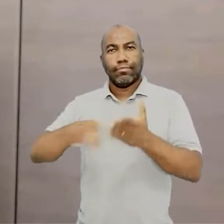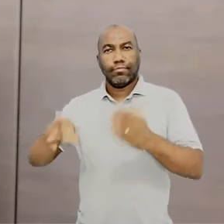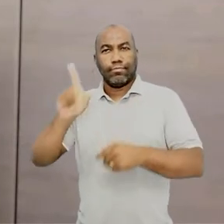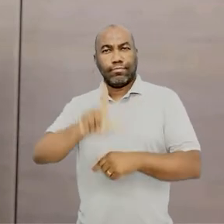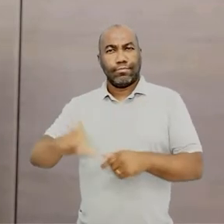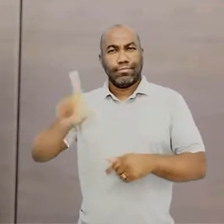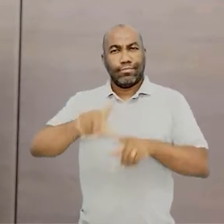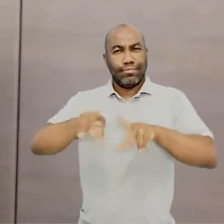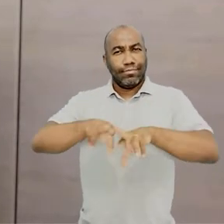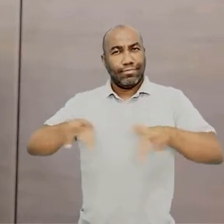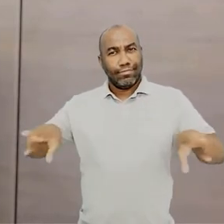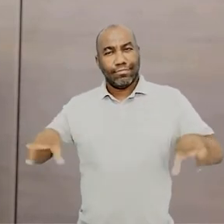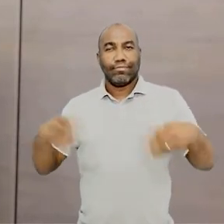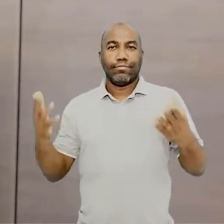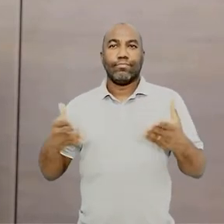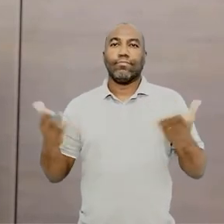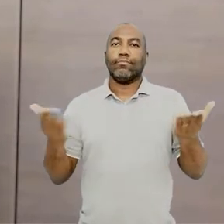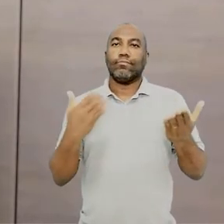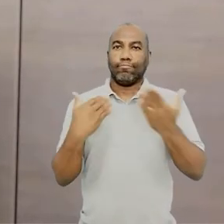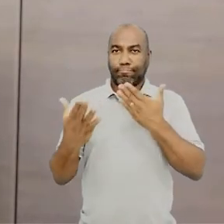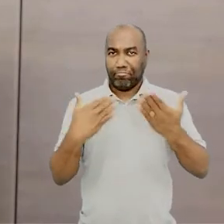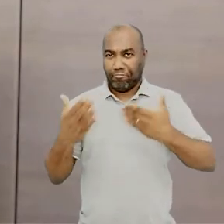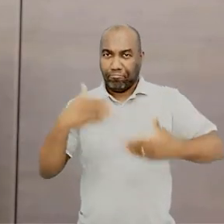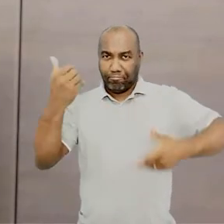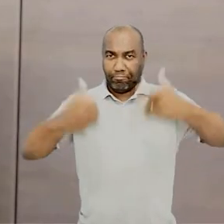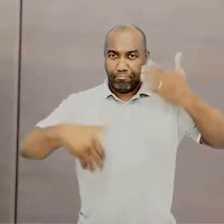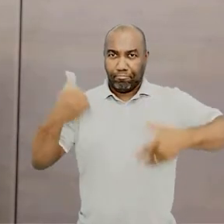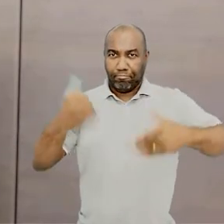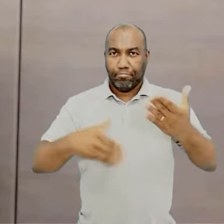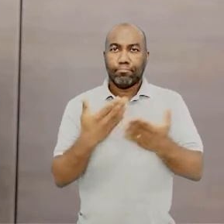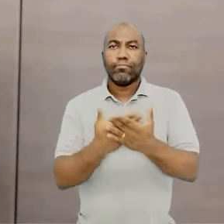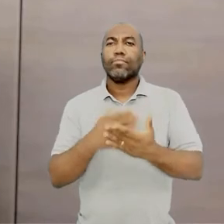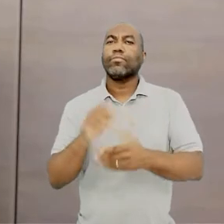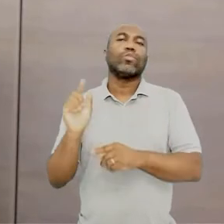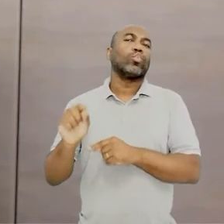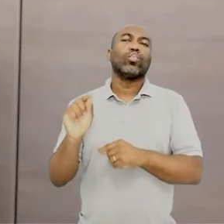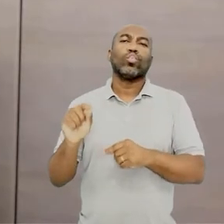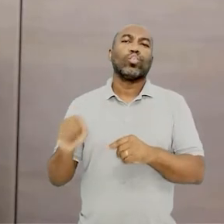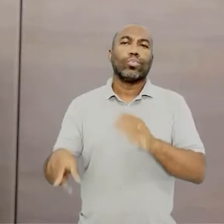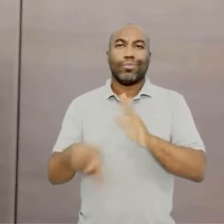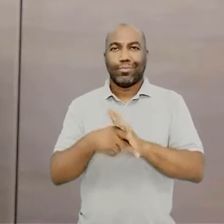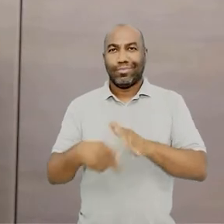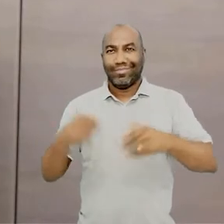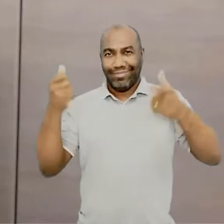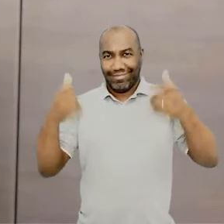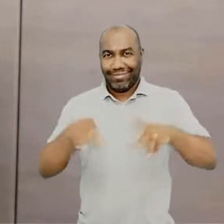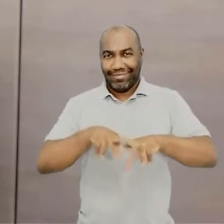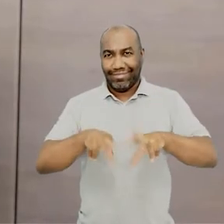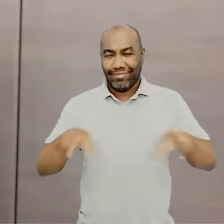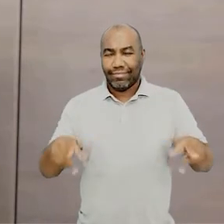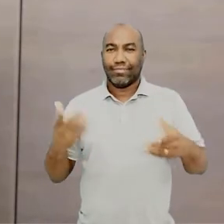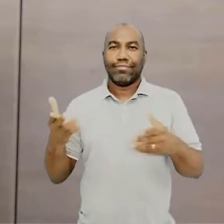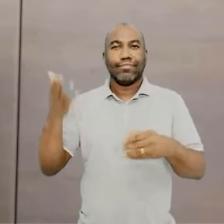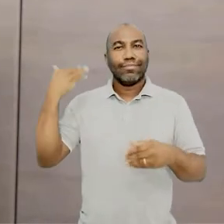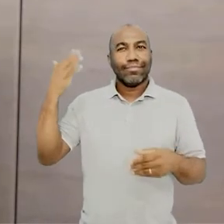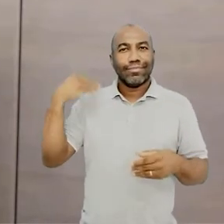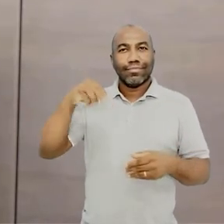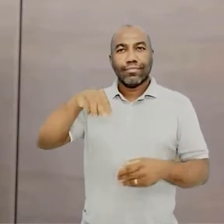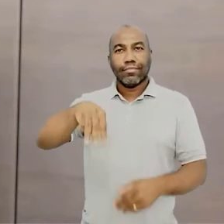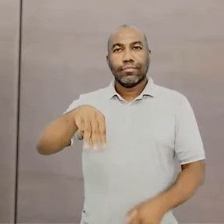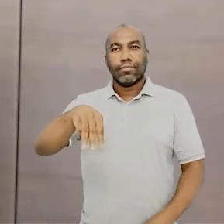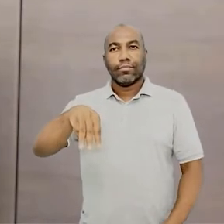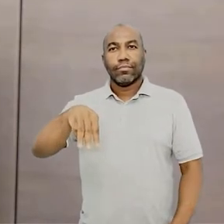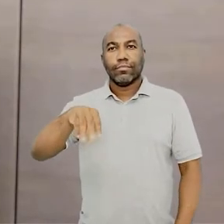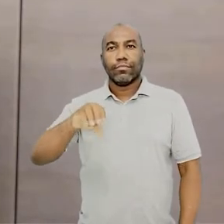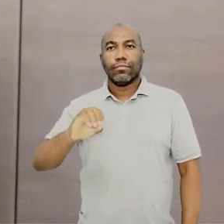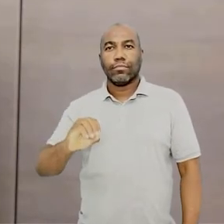e nós estaremos conversando sobre o movimento do modernismo e como que ele foi marcante aqui no